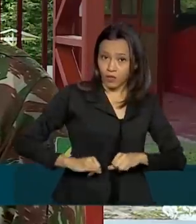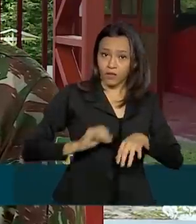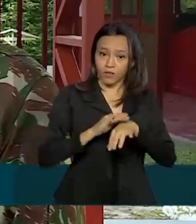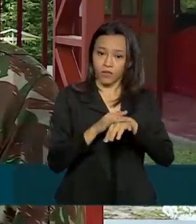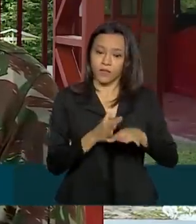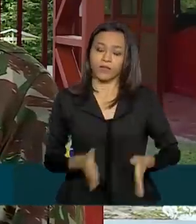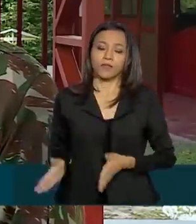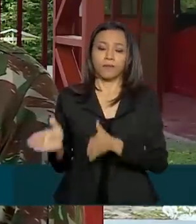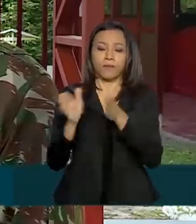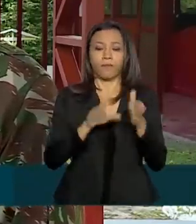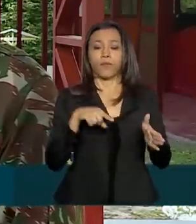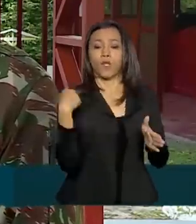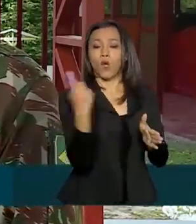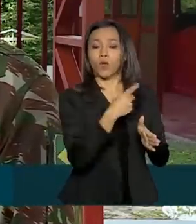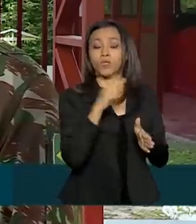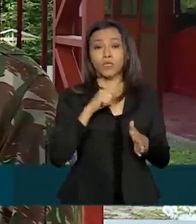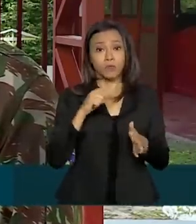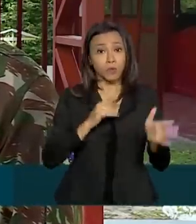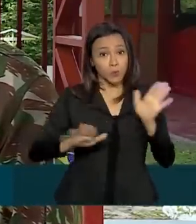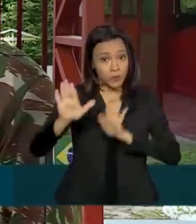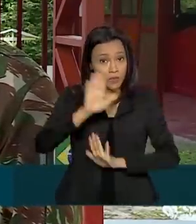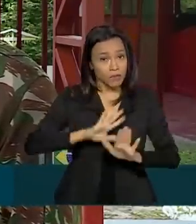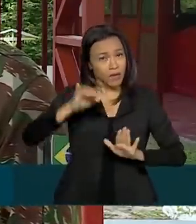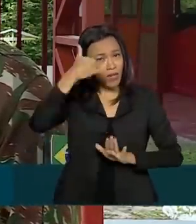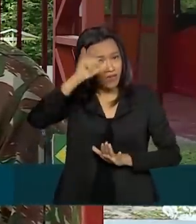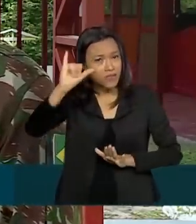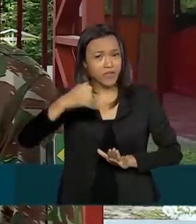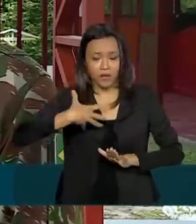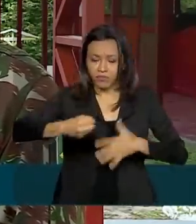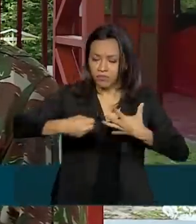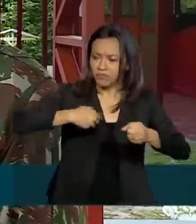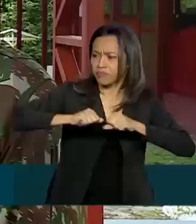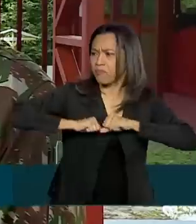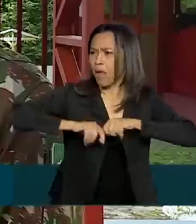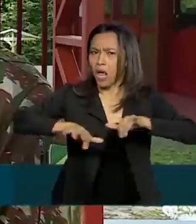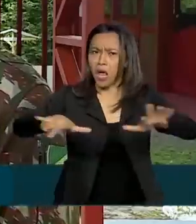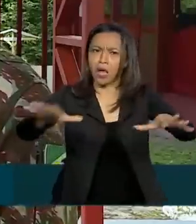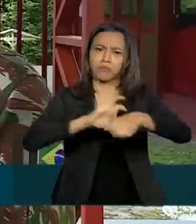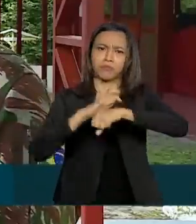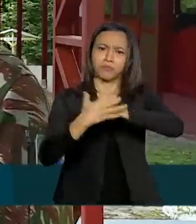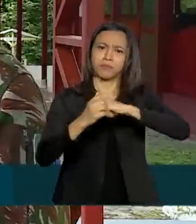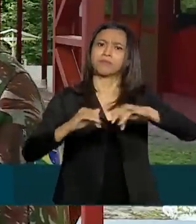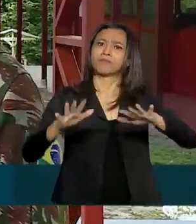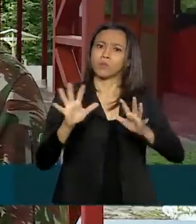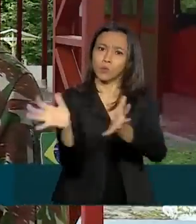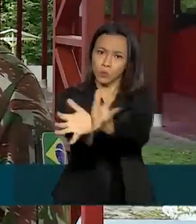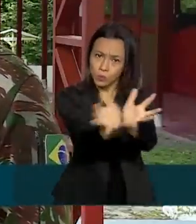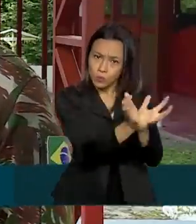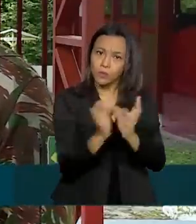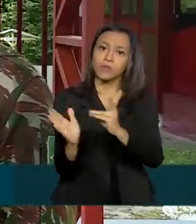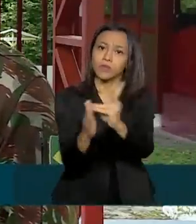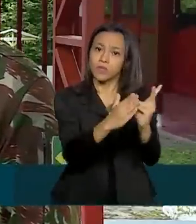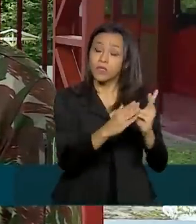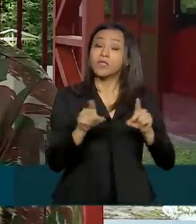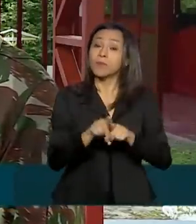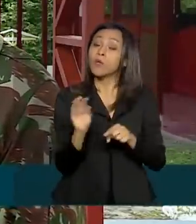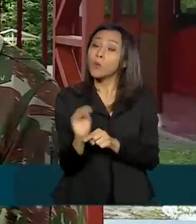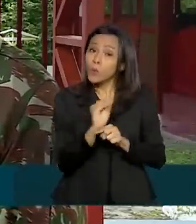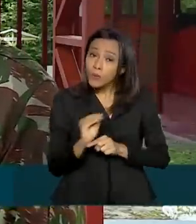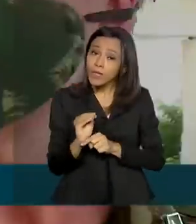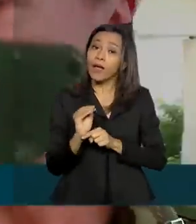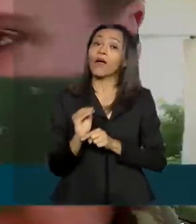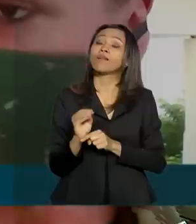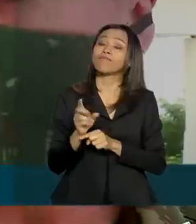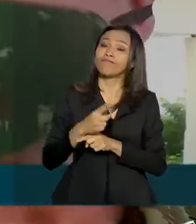todo um cuidado para evitar o contágio, aumentar o contágio nas comunidades e também preservar a saúde dos nossos